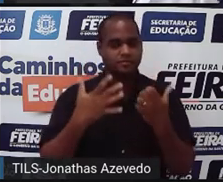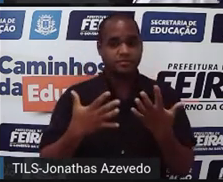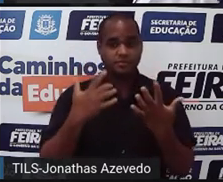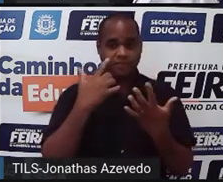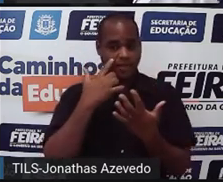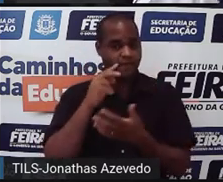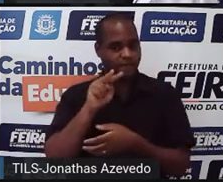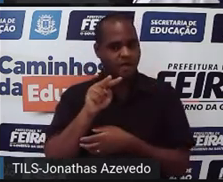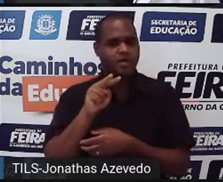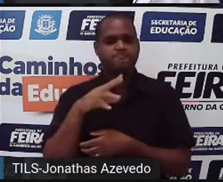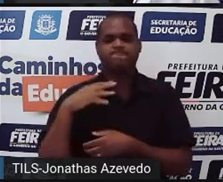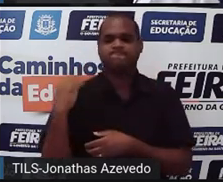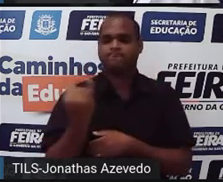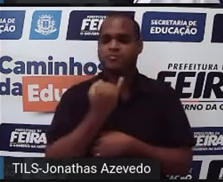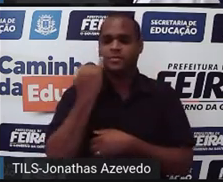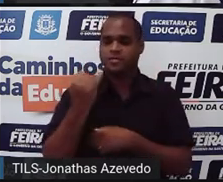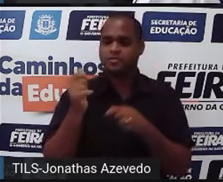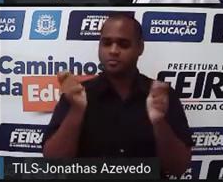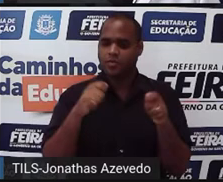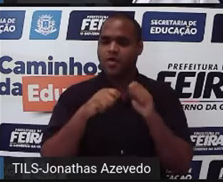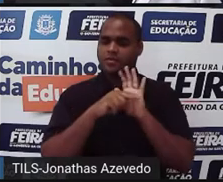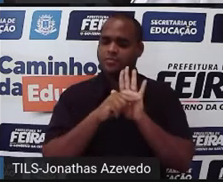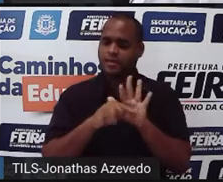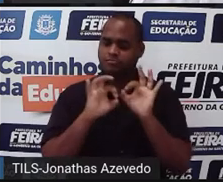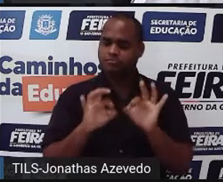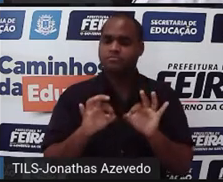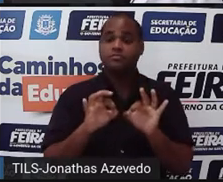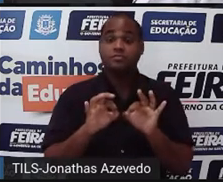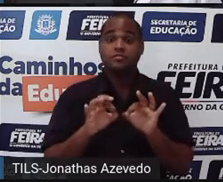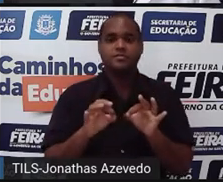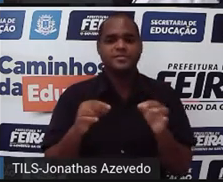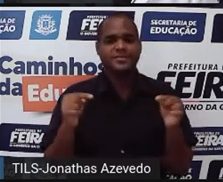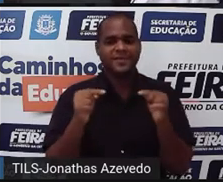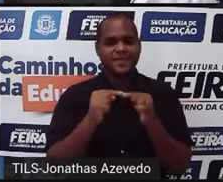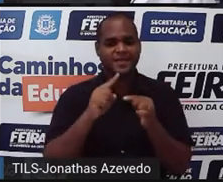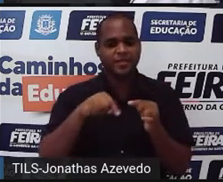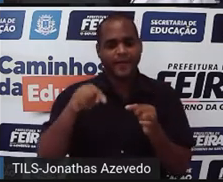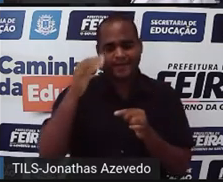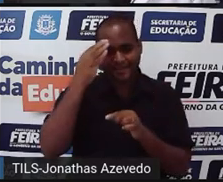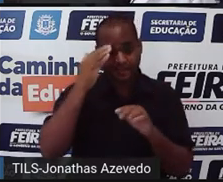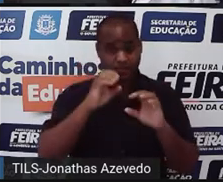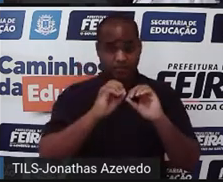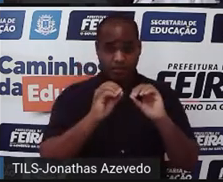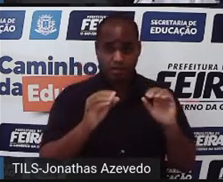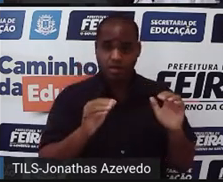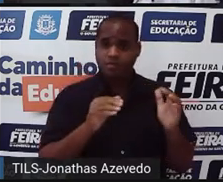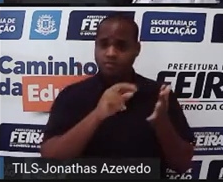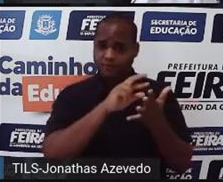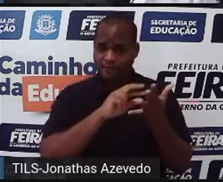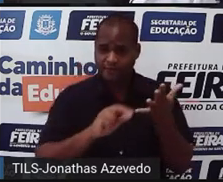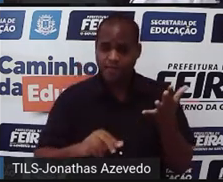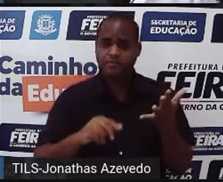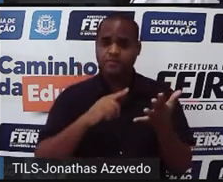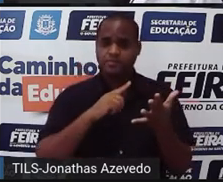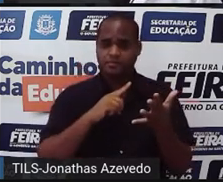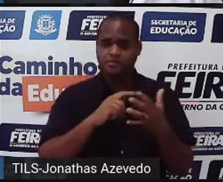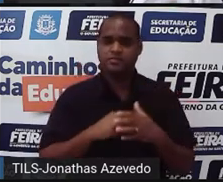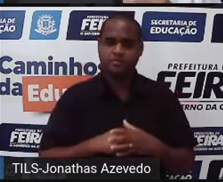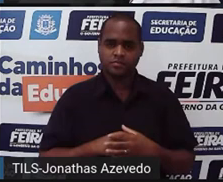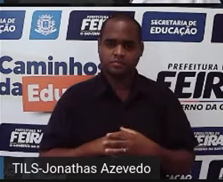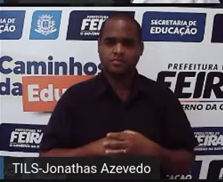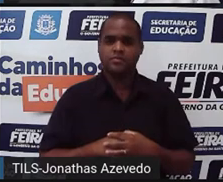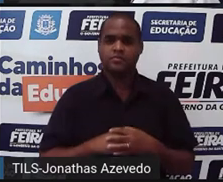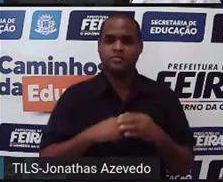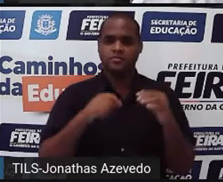é importante. Porque a forma como nós interpretamos pode